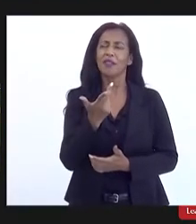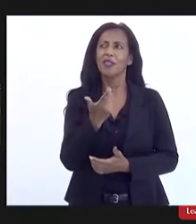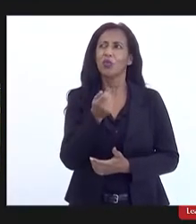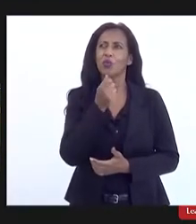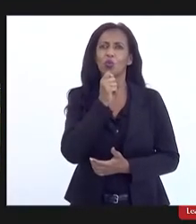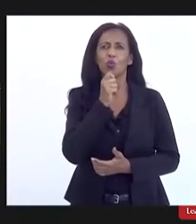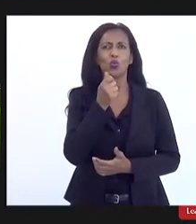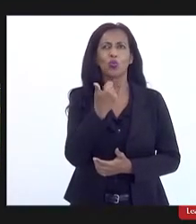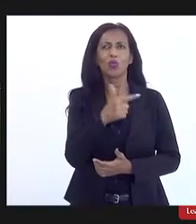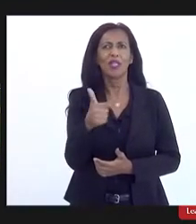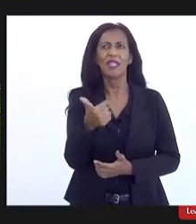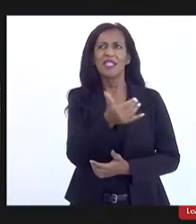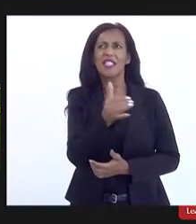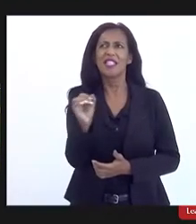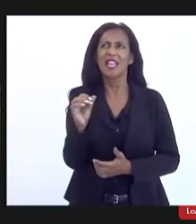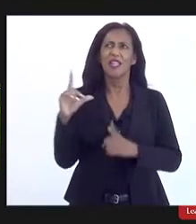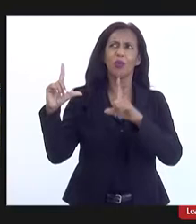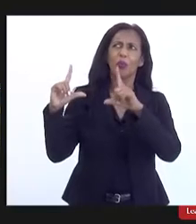existia nem 100